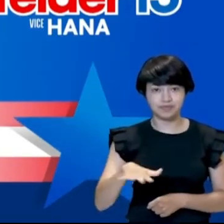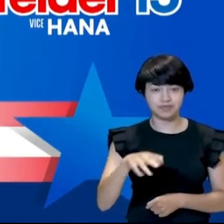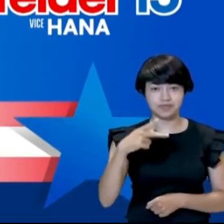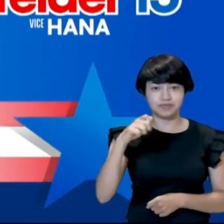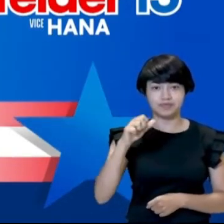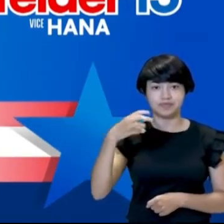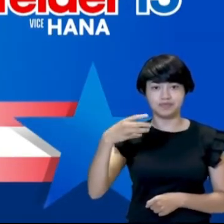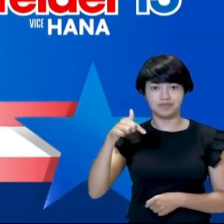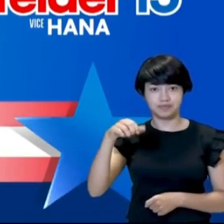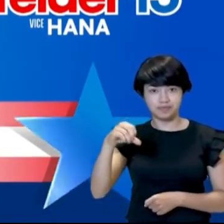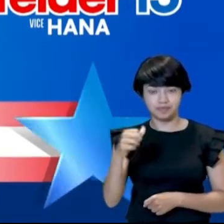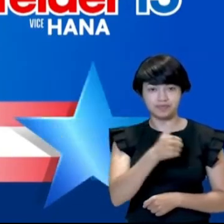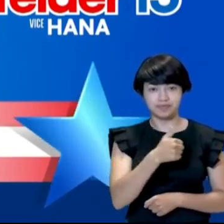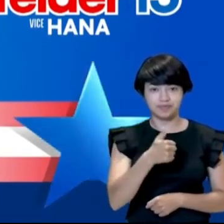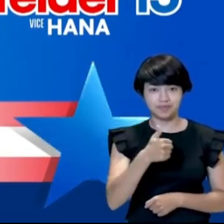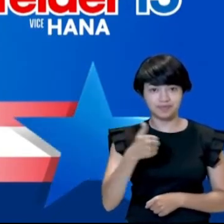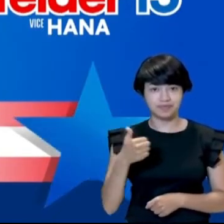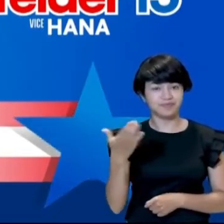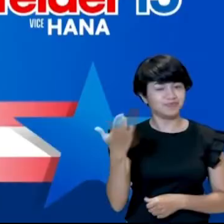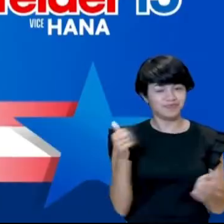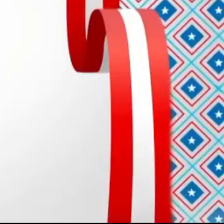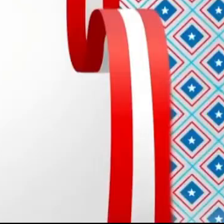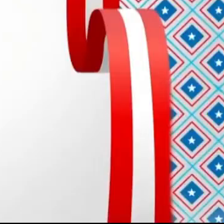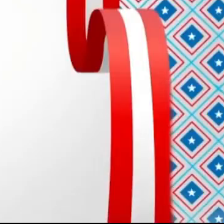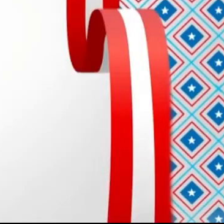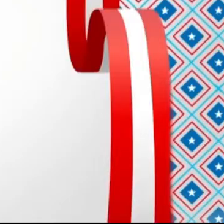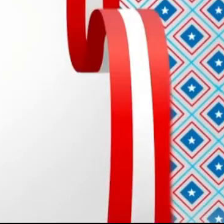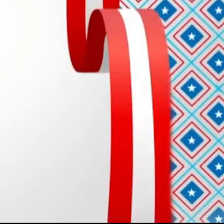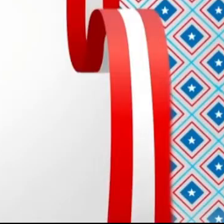1111, vamos juntos, vamos avançar.